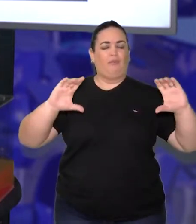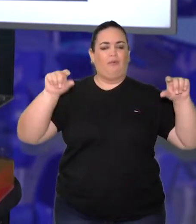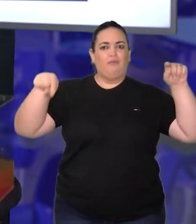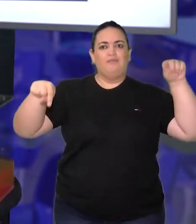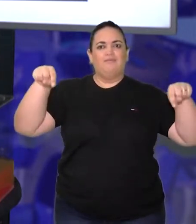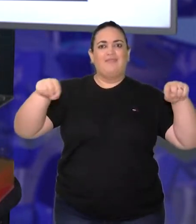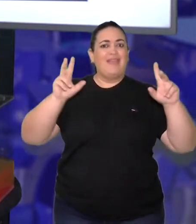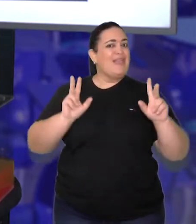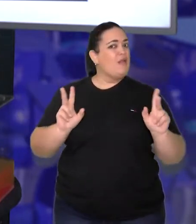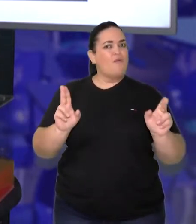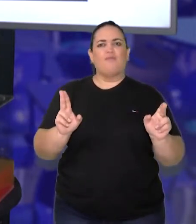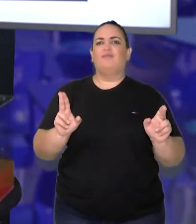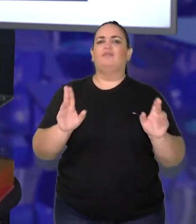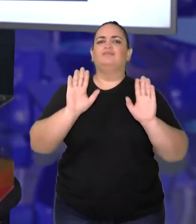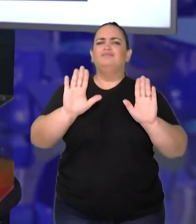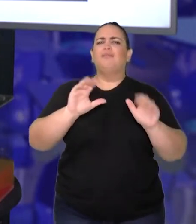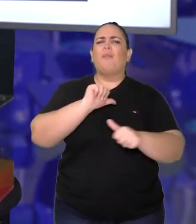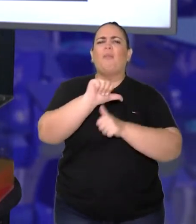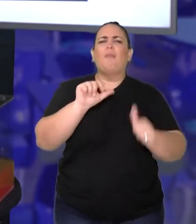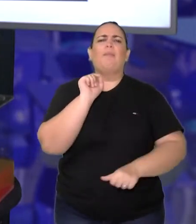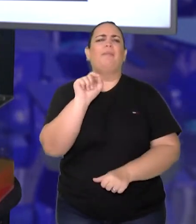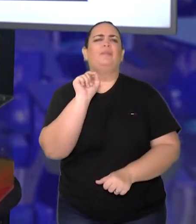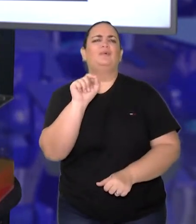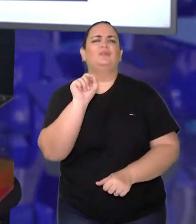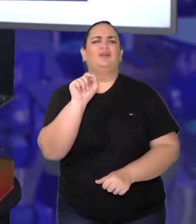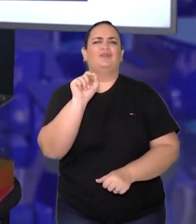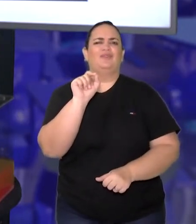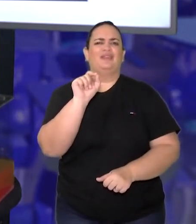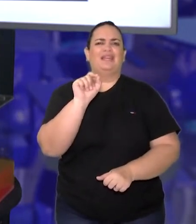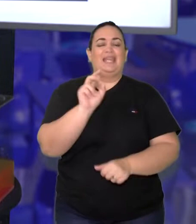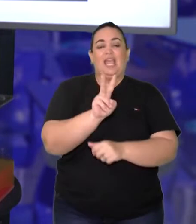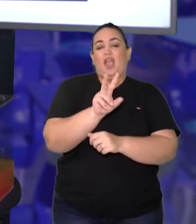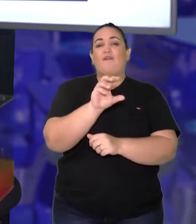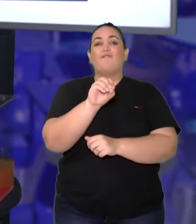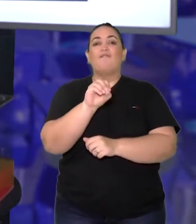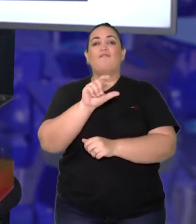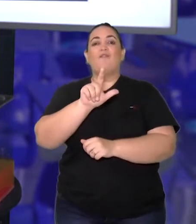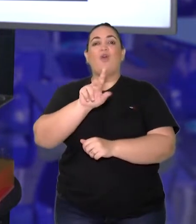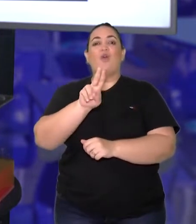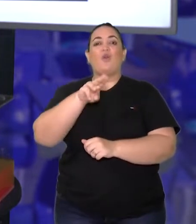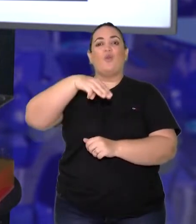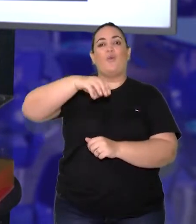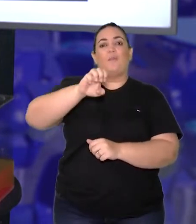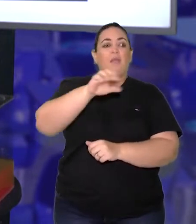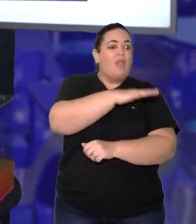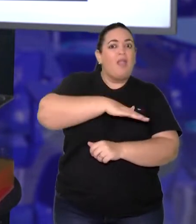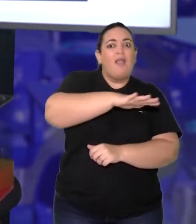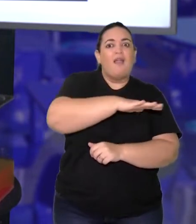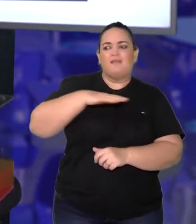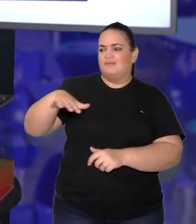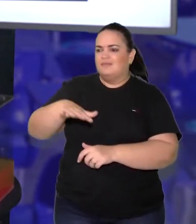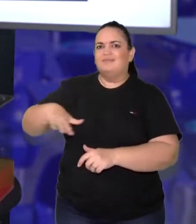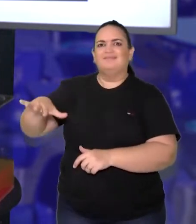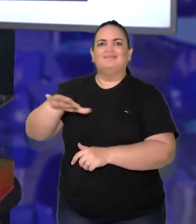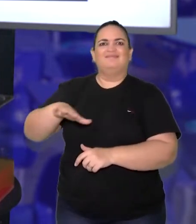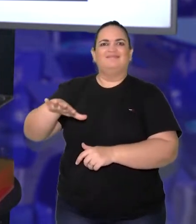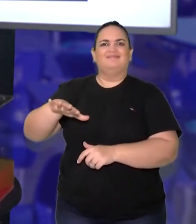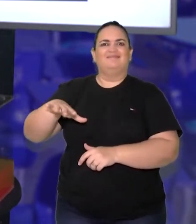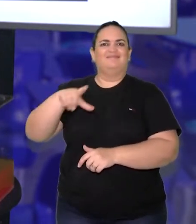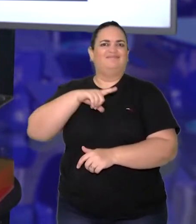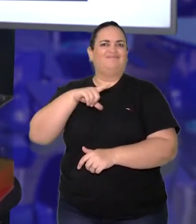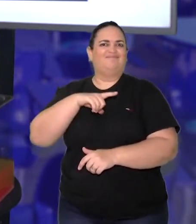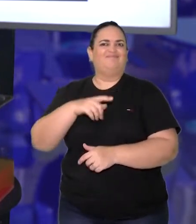O que vai mudar é justamente o volume, o espaço ocupado que o objeto vai conter.